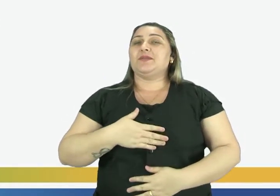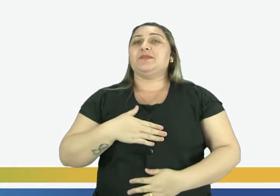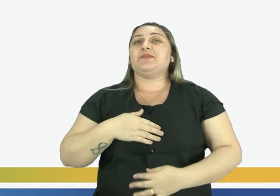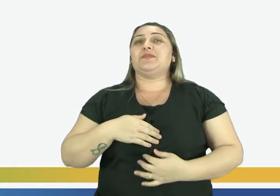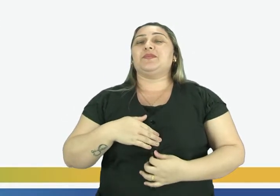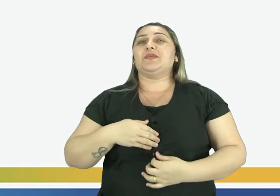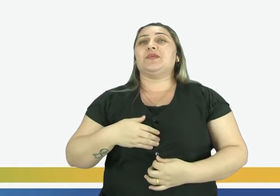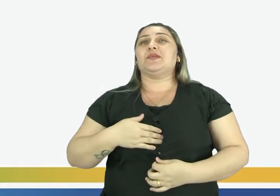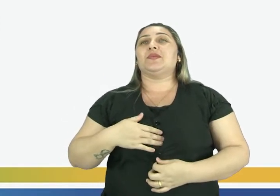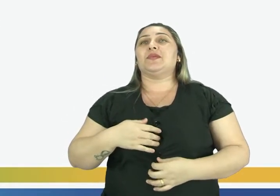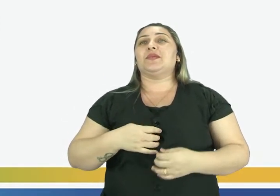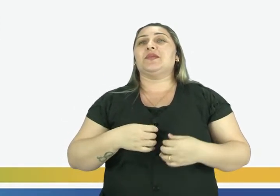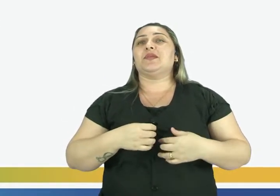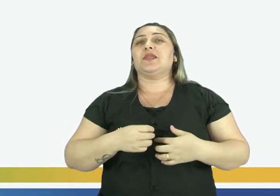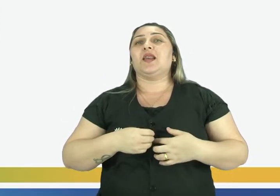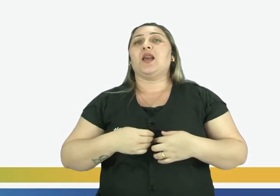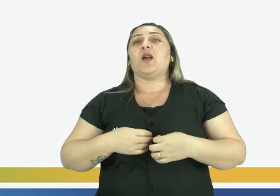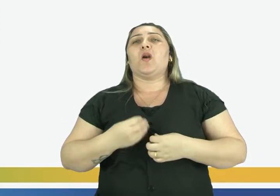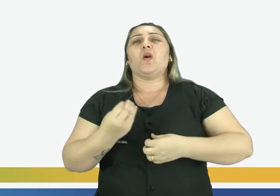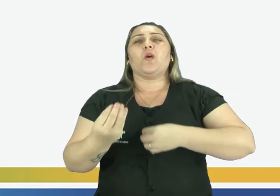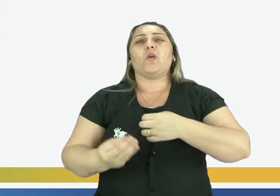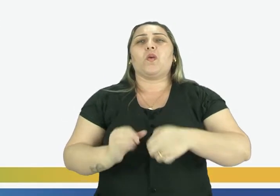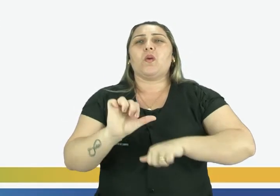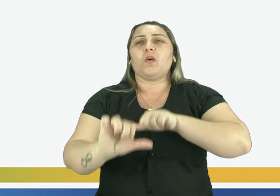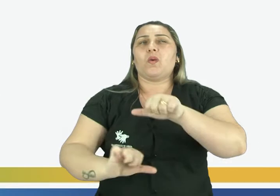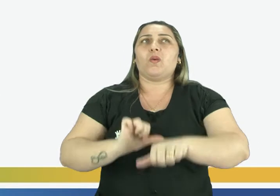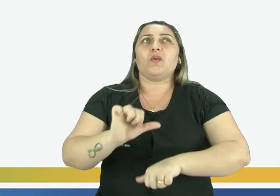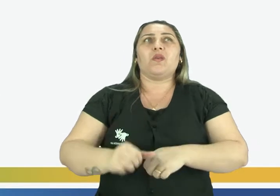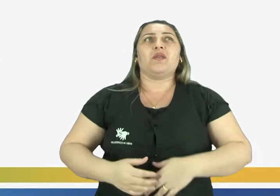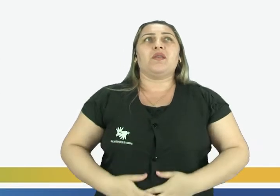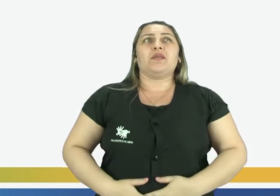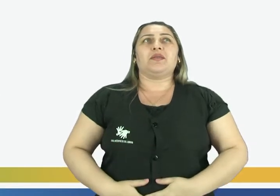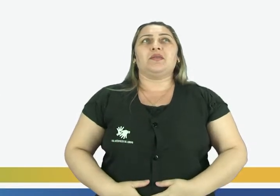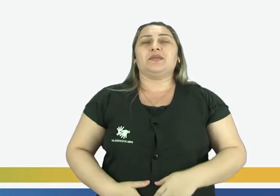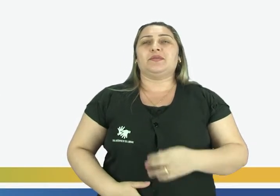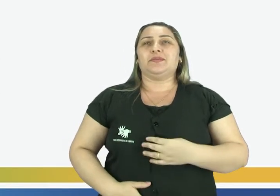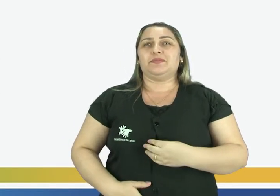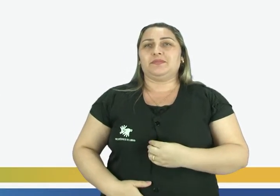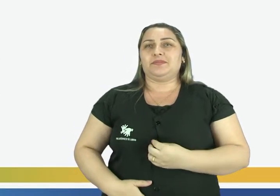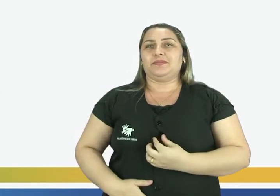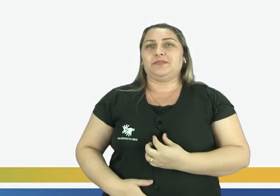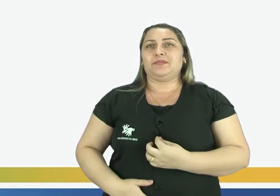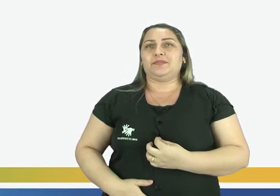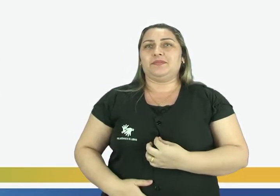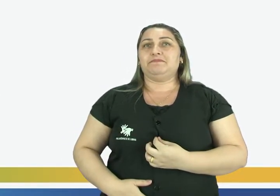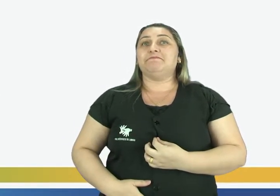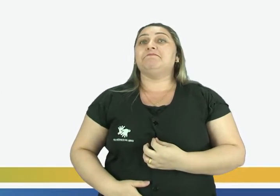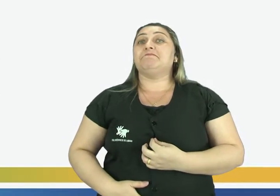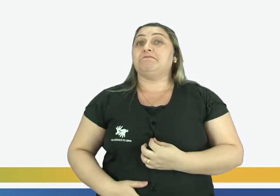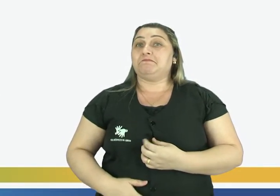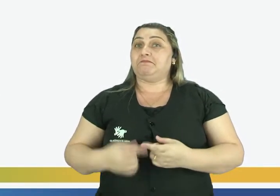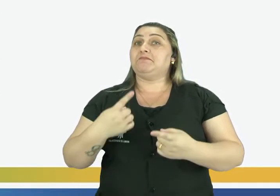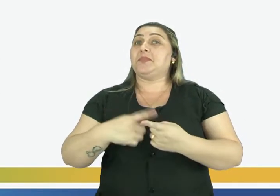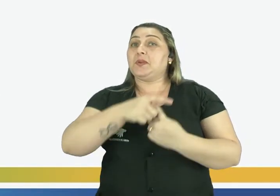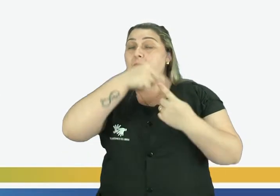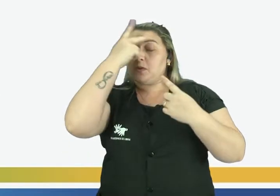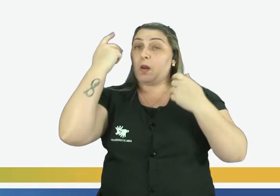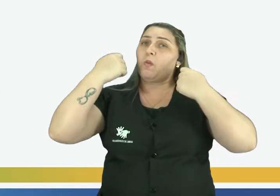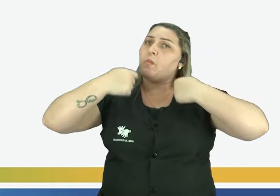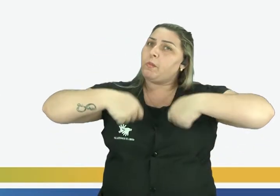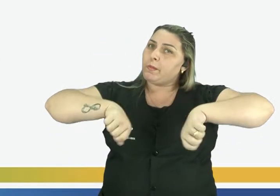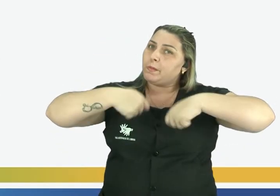Como essa paisagem foi alterada pelas pessoas? Foi alterada pela necessidade